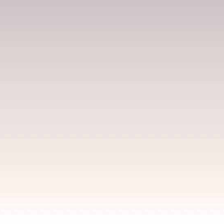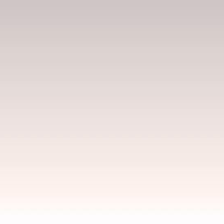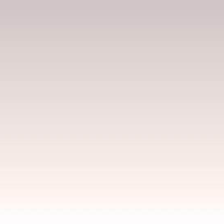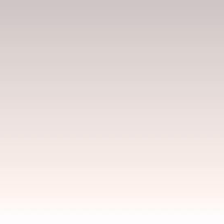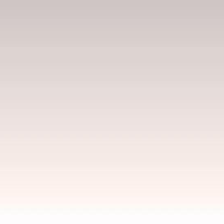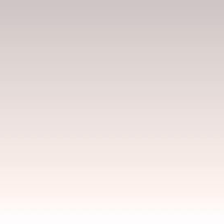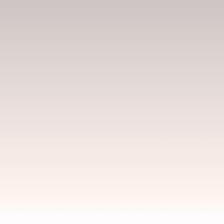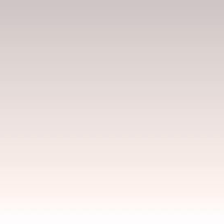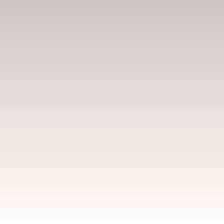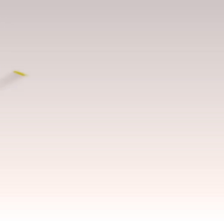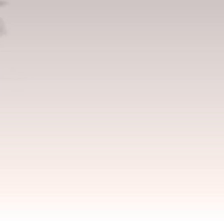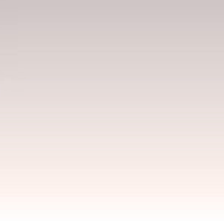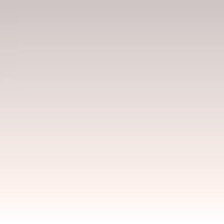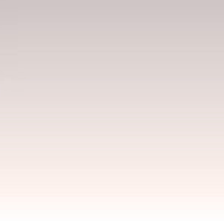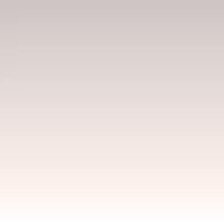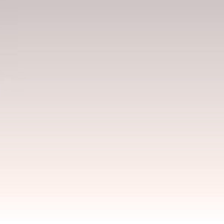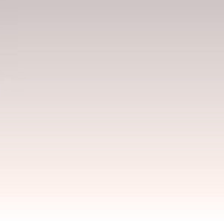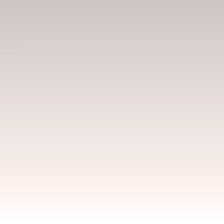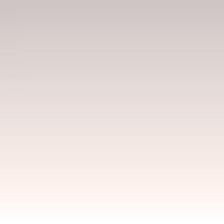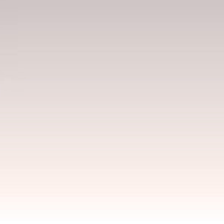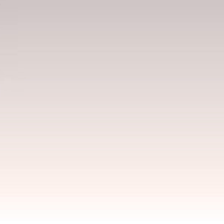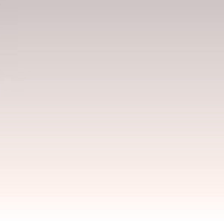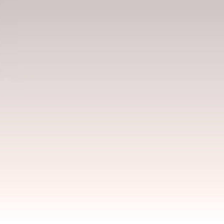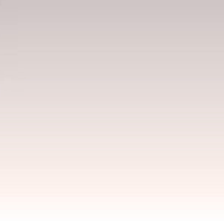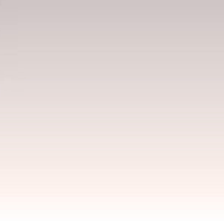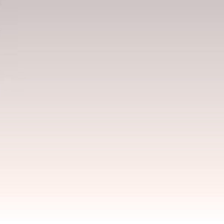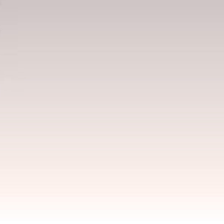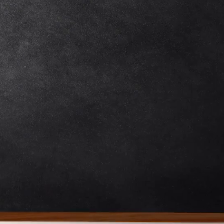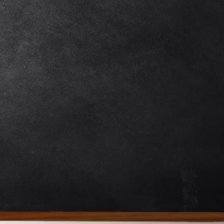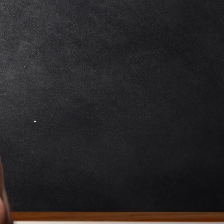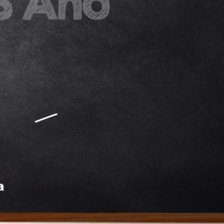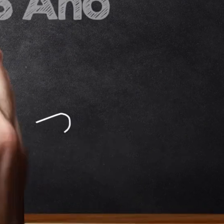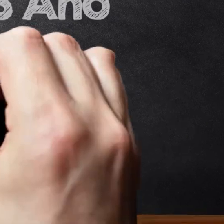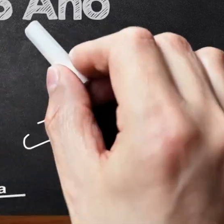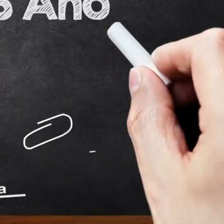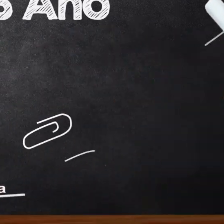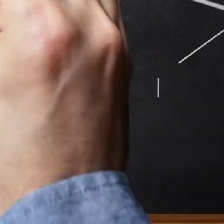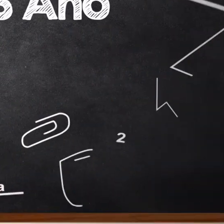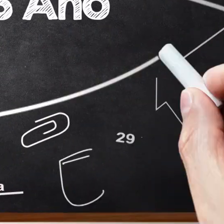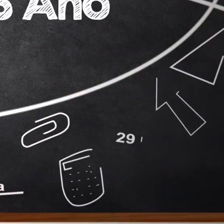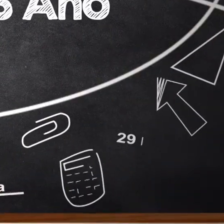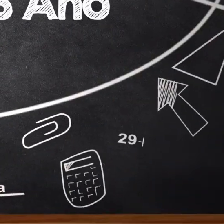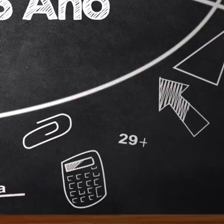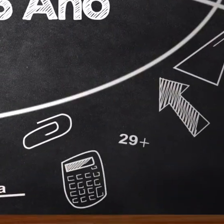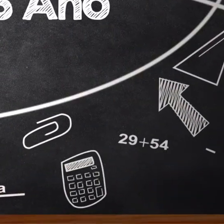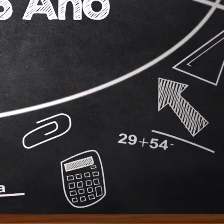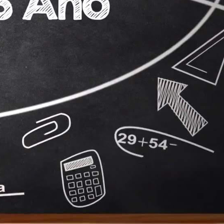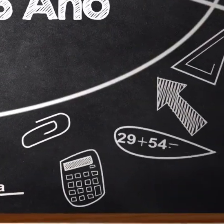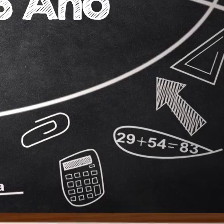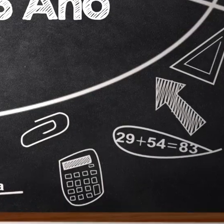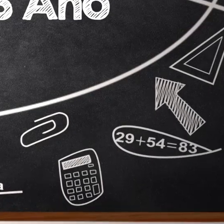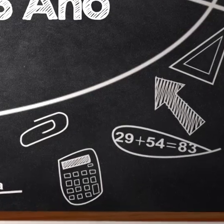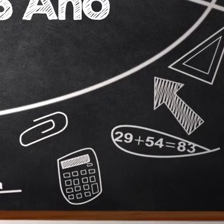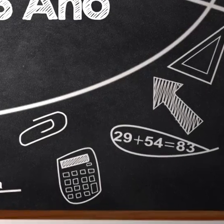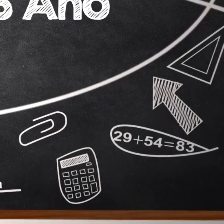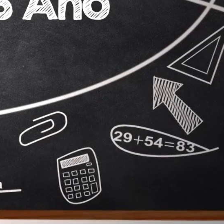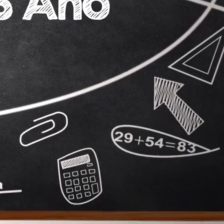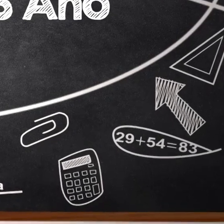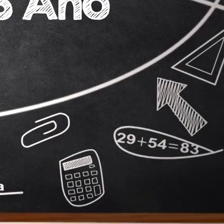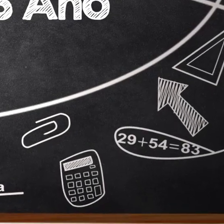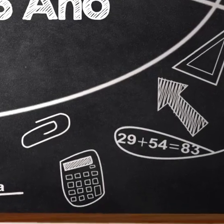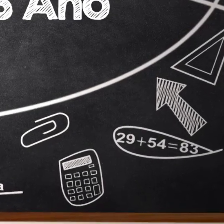Eduque a Acre para ter mais